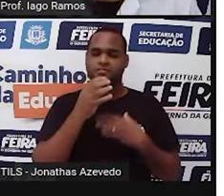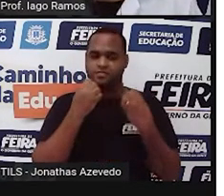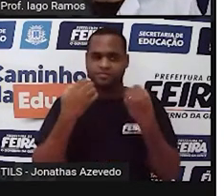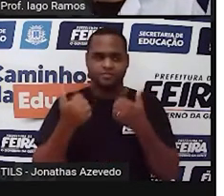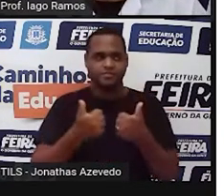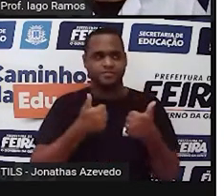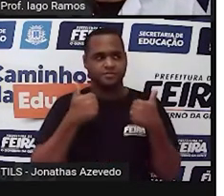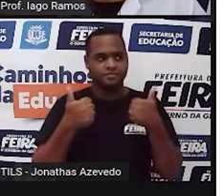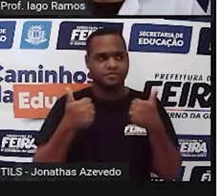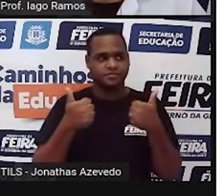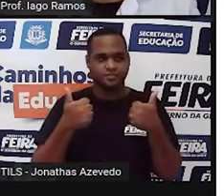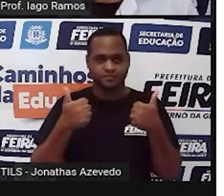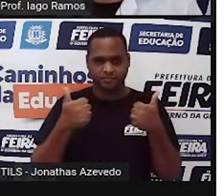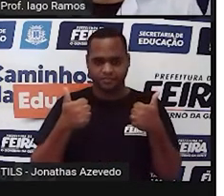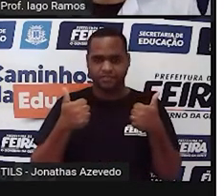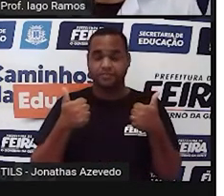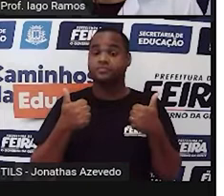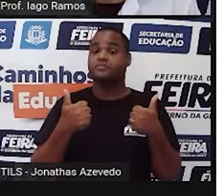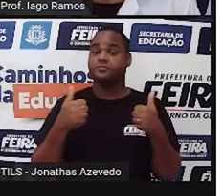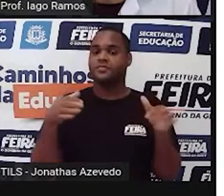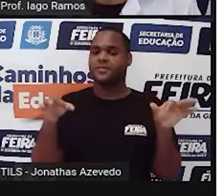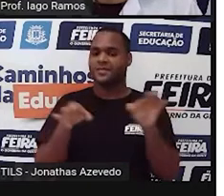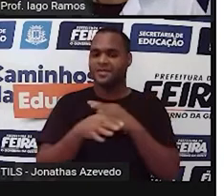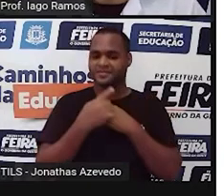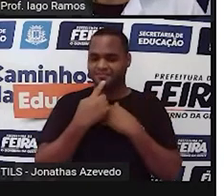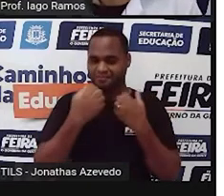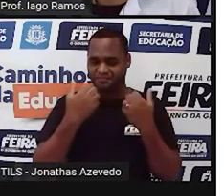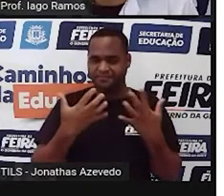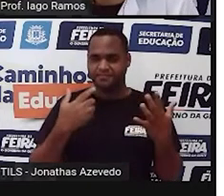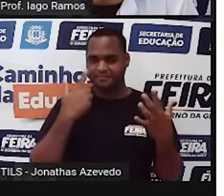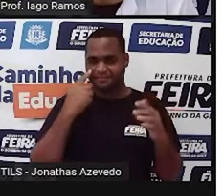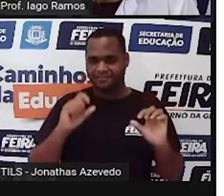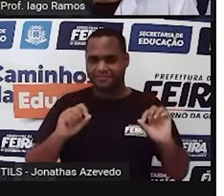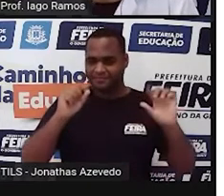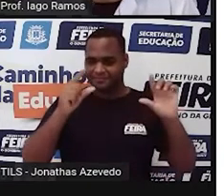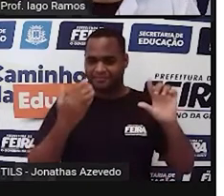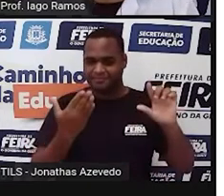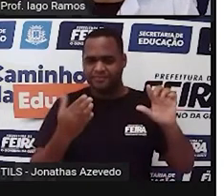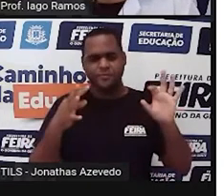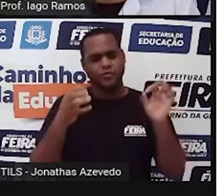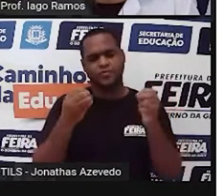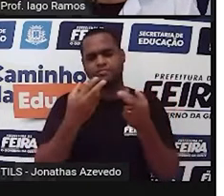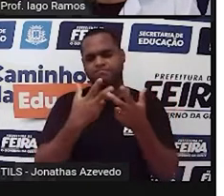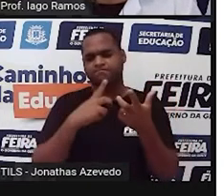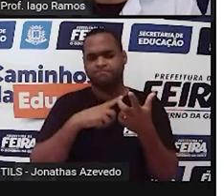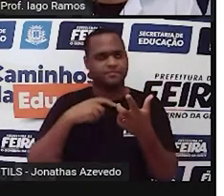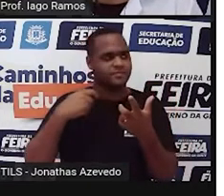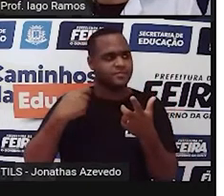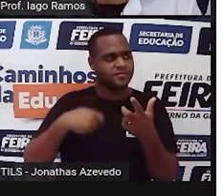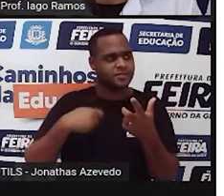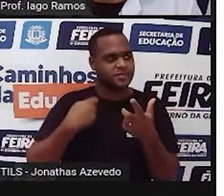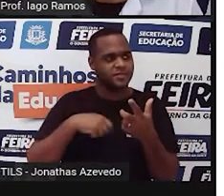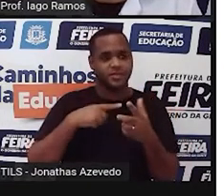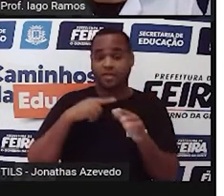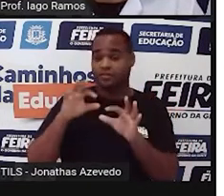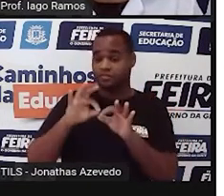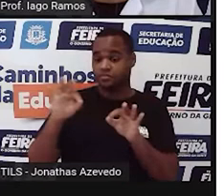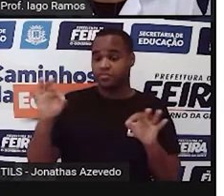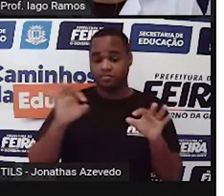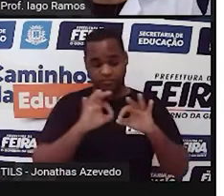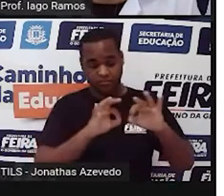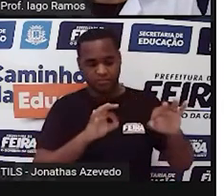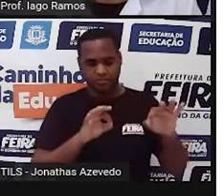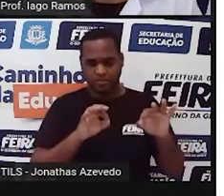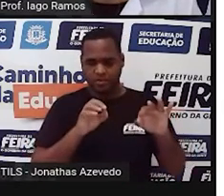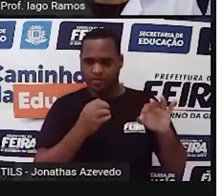Bom, acabamos de dizer, né? Tá aparecendo aí na tela, tudo a nossa volta tem uma medida. E se você